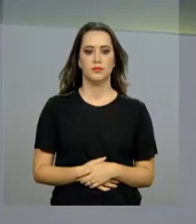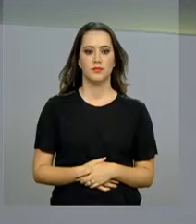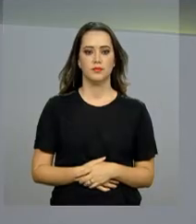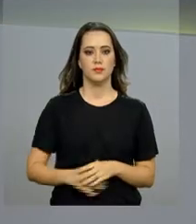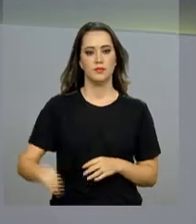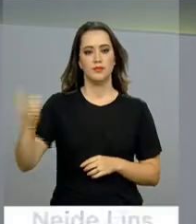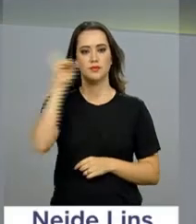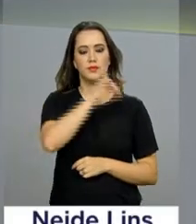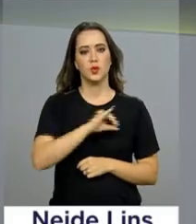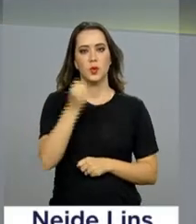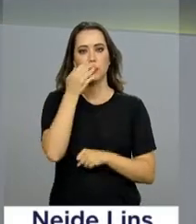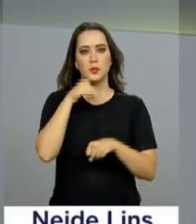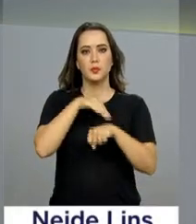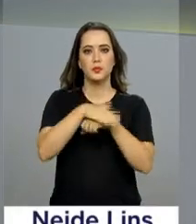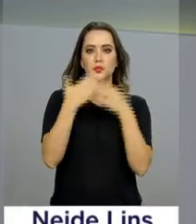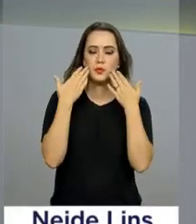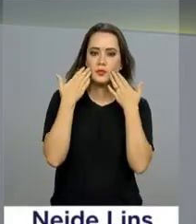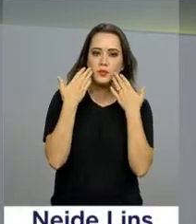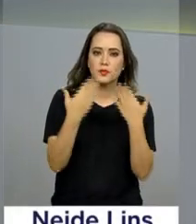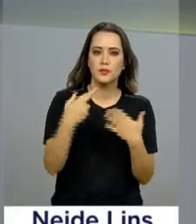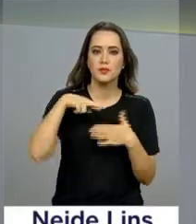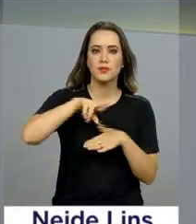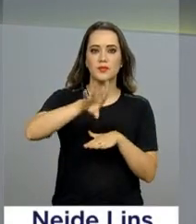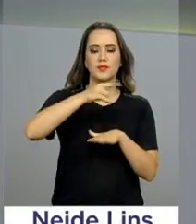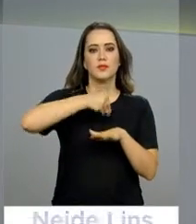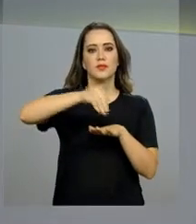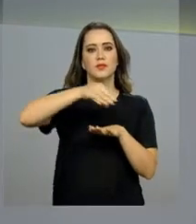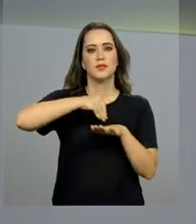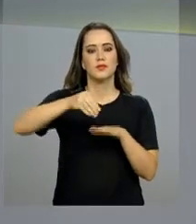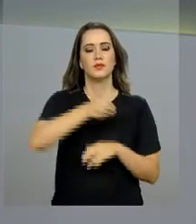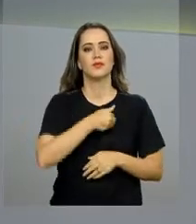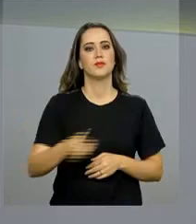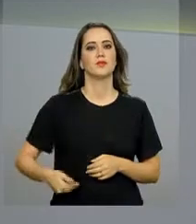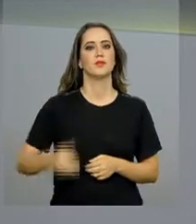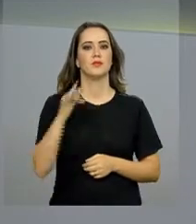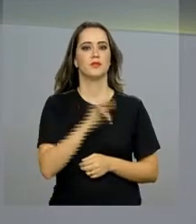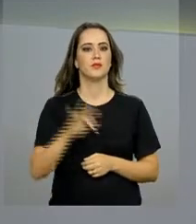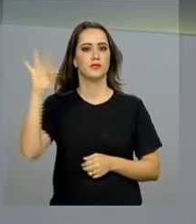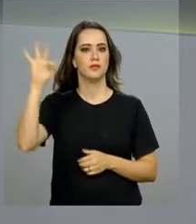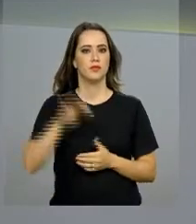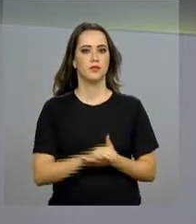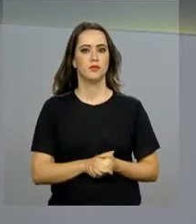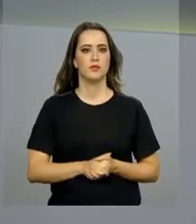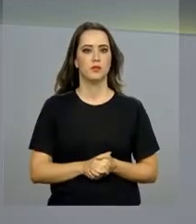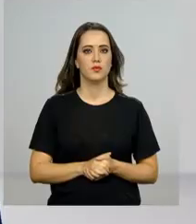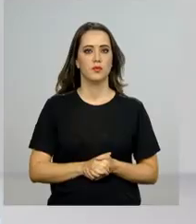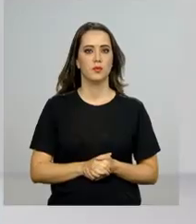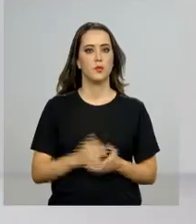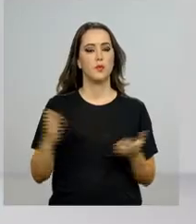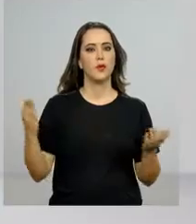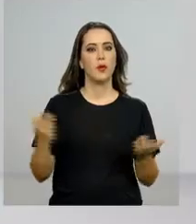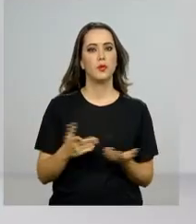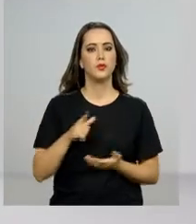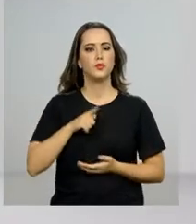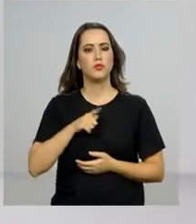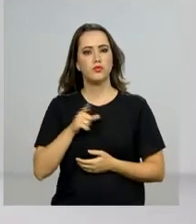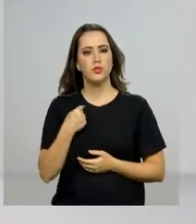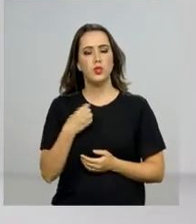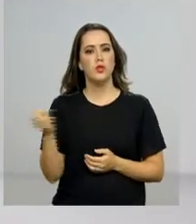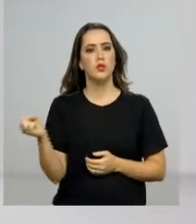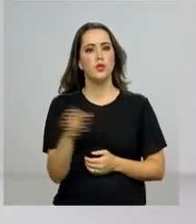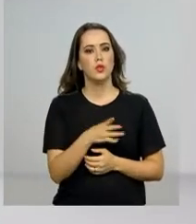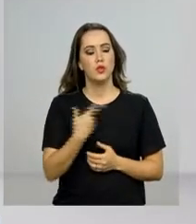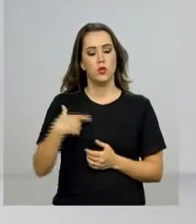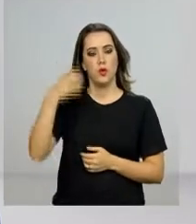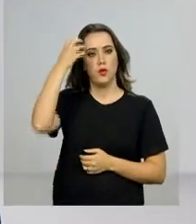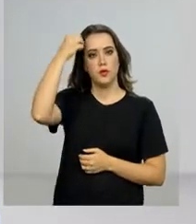Olá, boa noite! Começa agora o repórter NBR com as notícias do governo federal. Hoje foi realizada